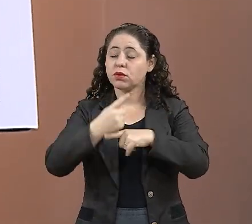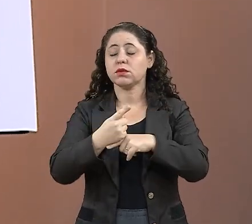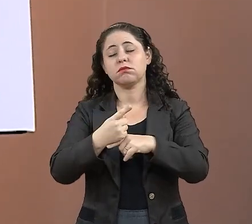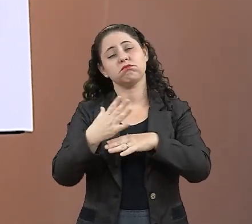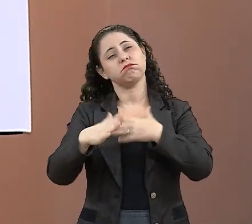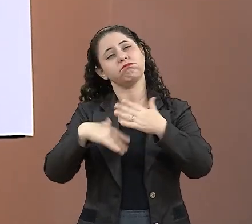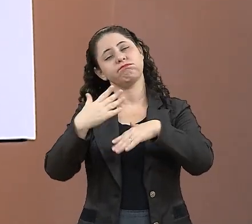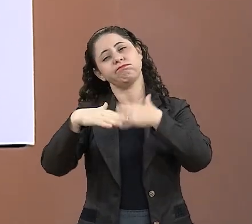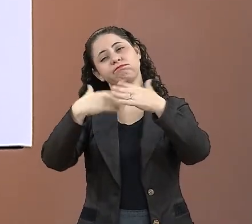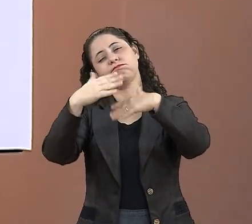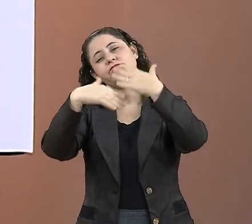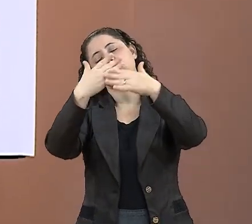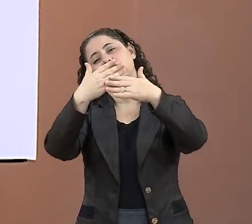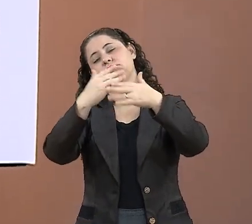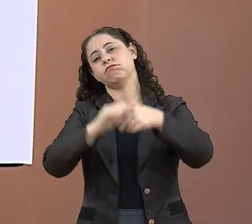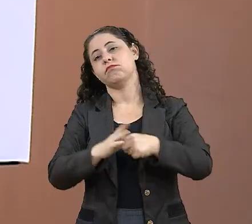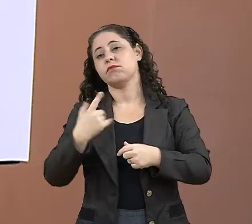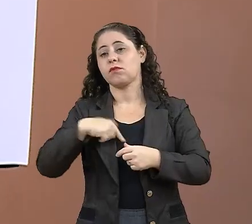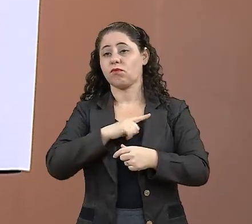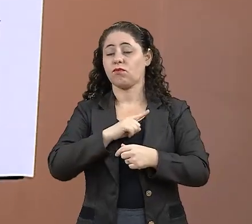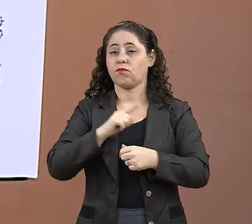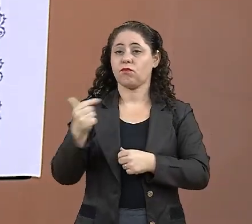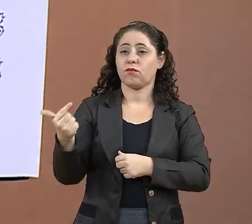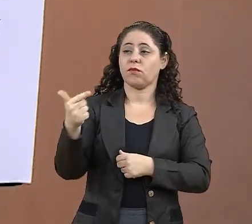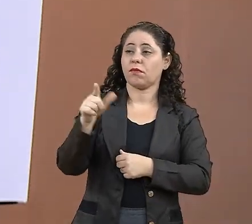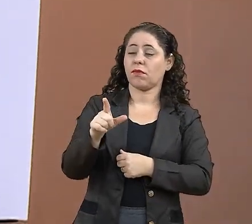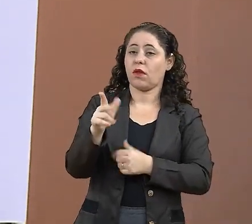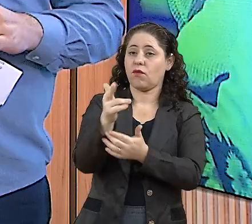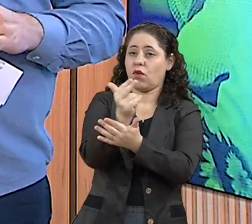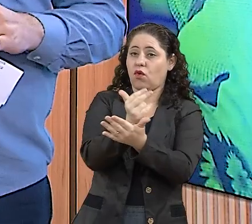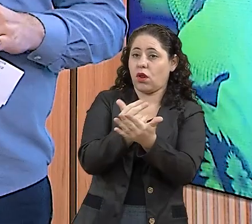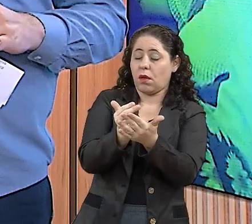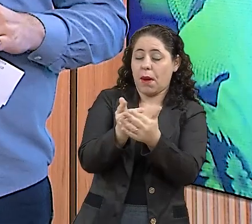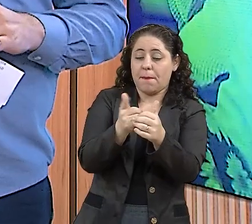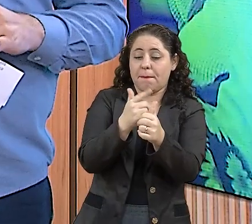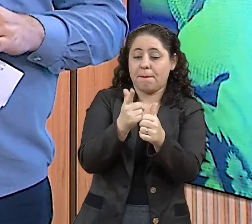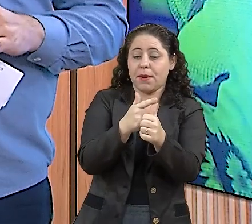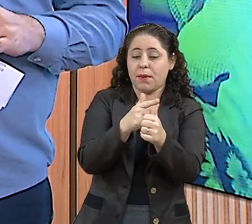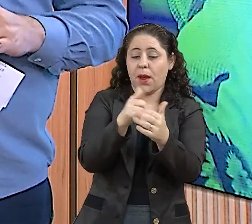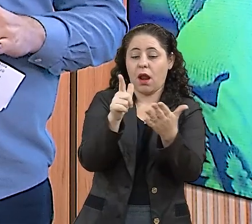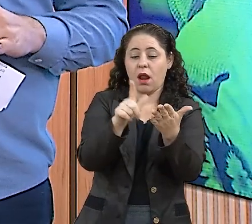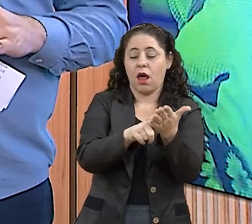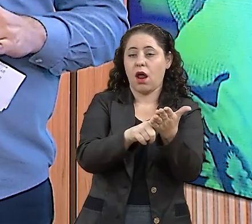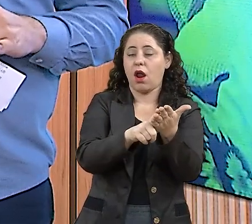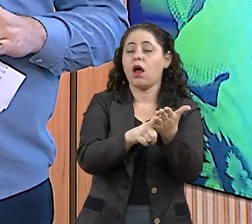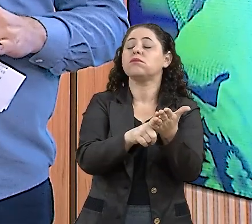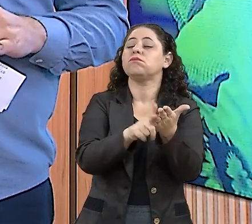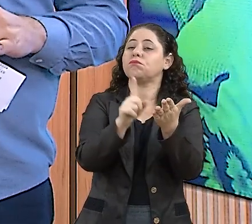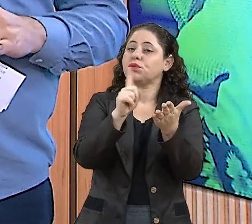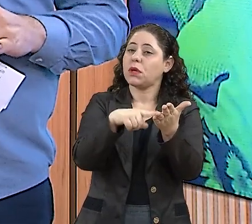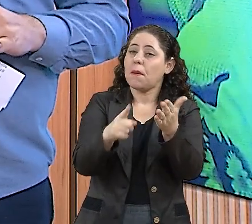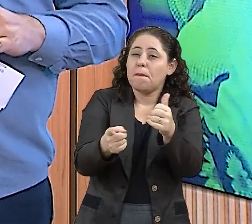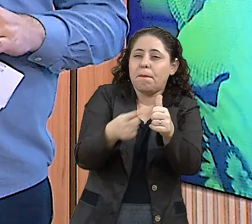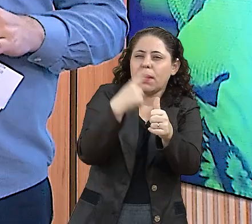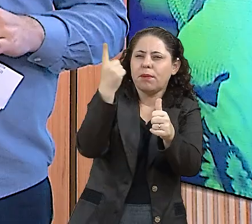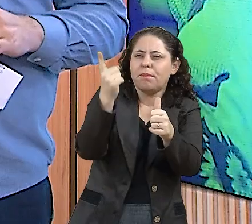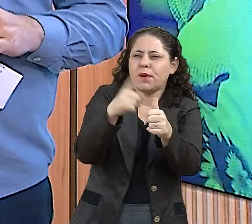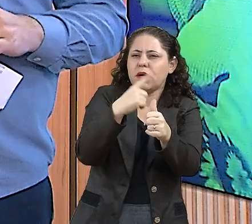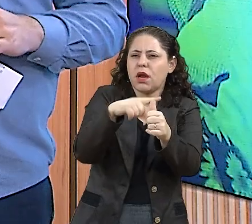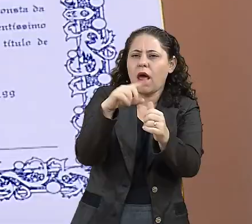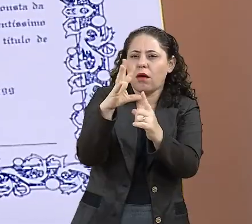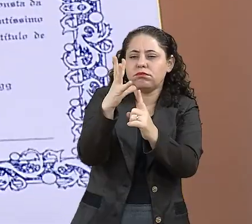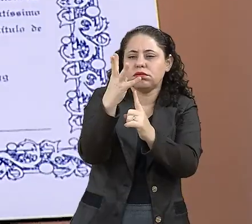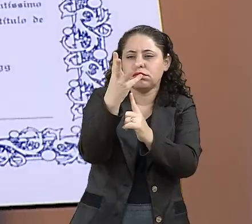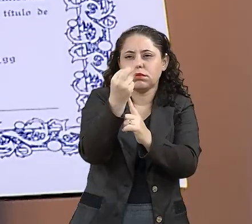o passar do tempo, nós fomos tendo outras artes, mas essa... É a original, é a primeira arte. a arte. Está bem